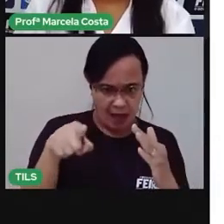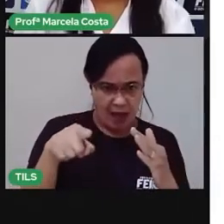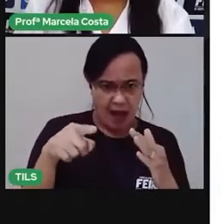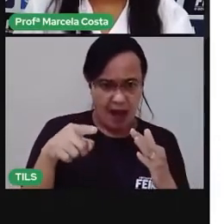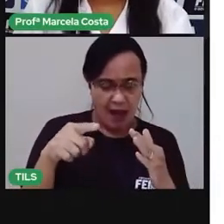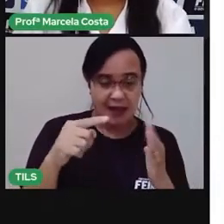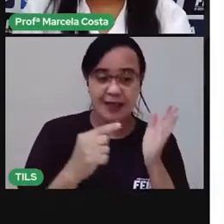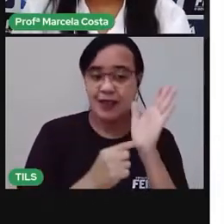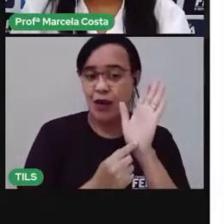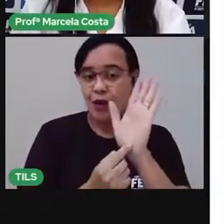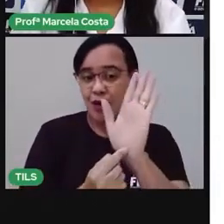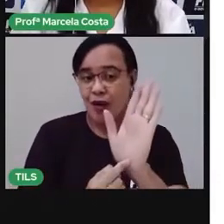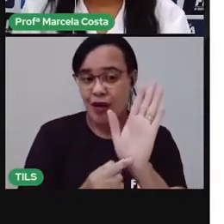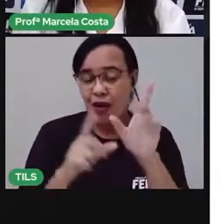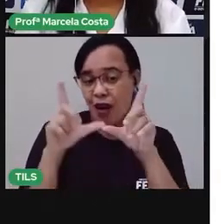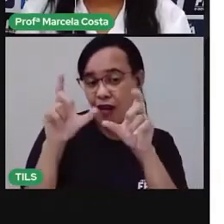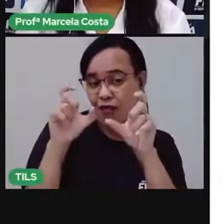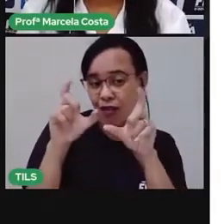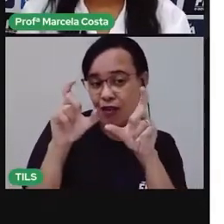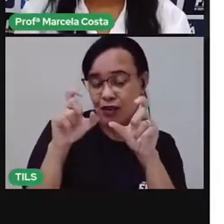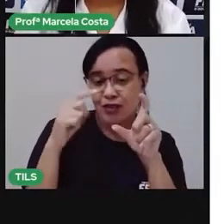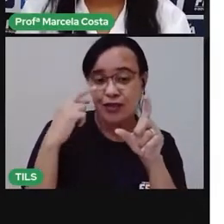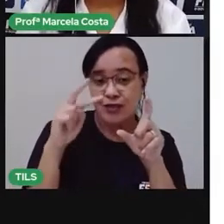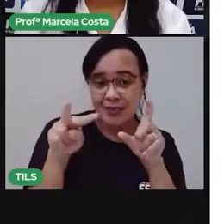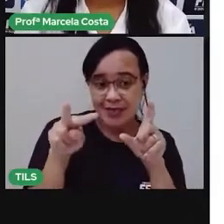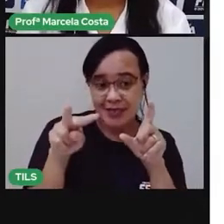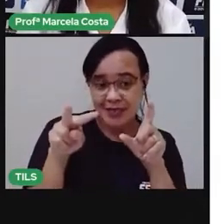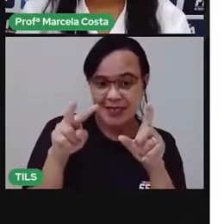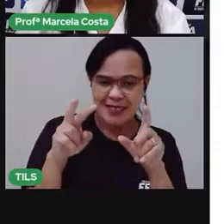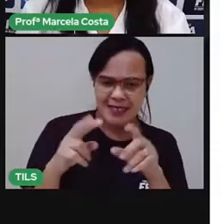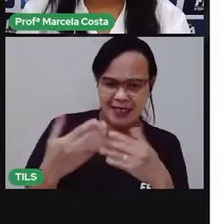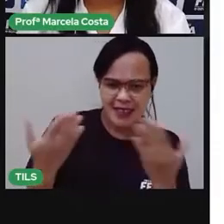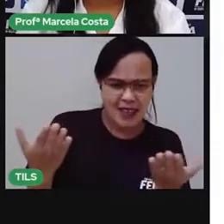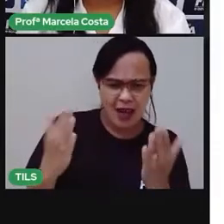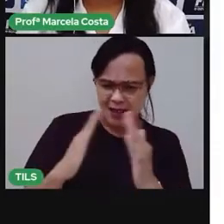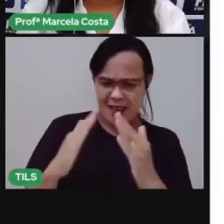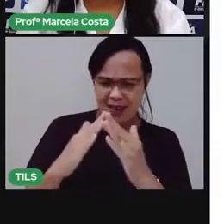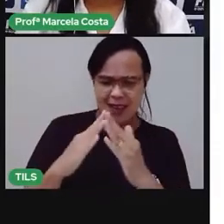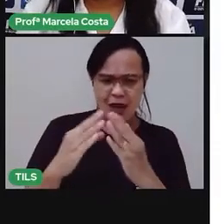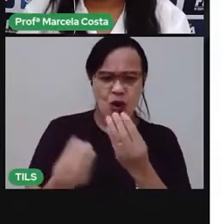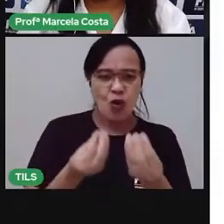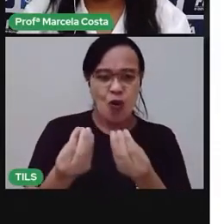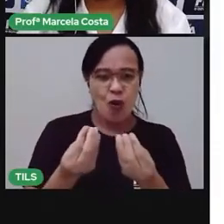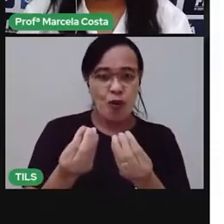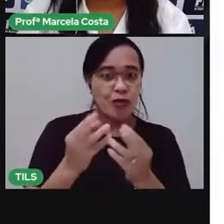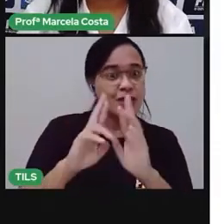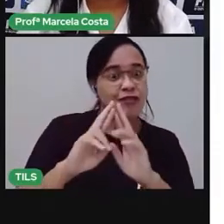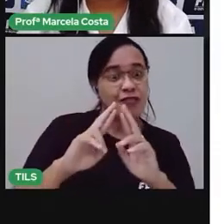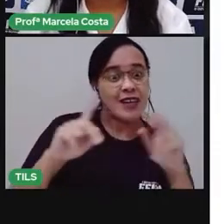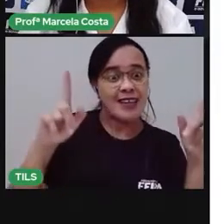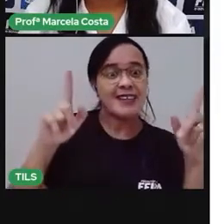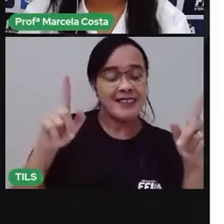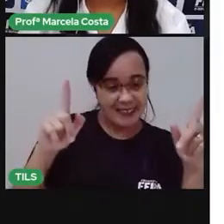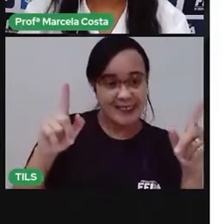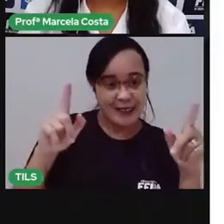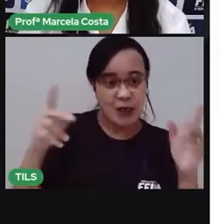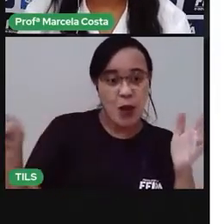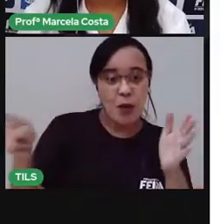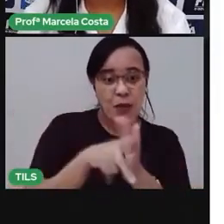É diferente, né? Esse tipo de moradia chama Oca.